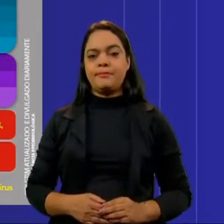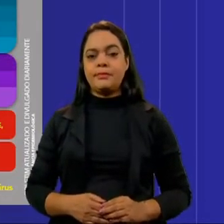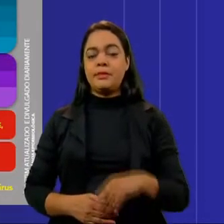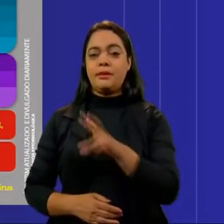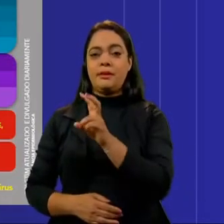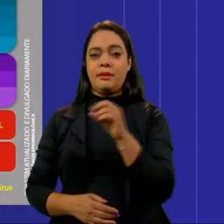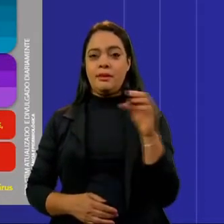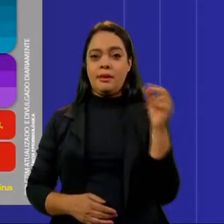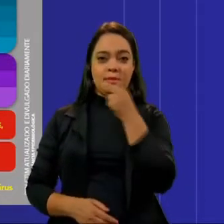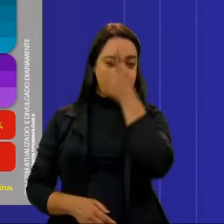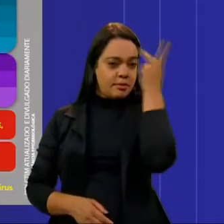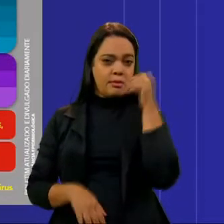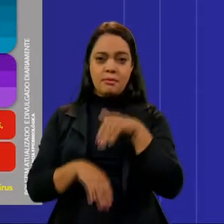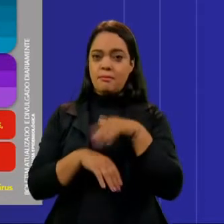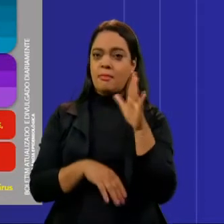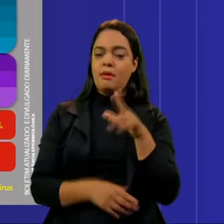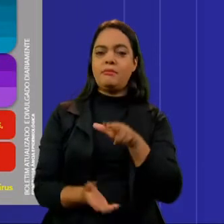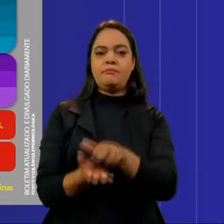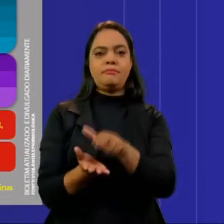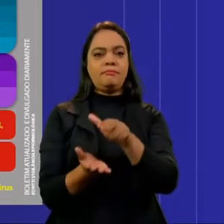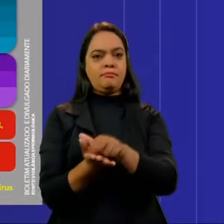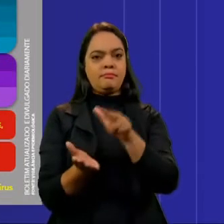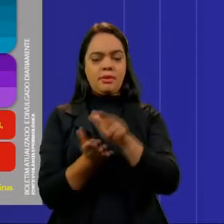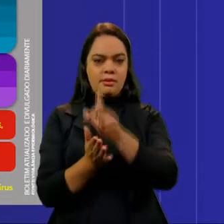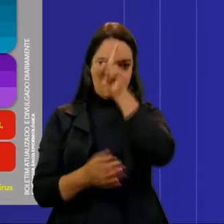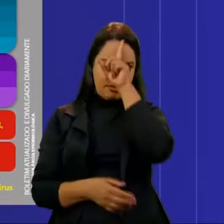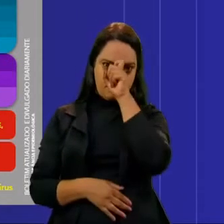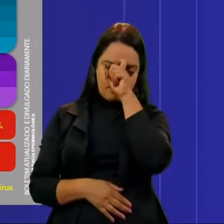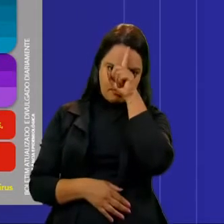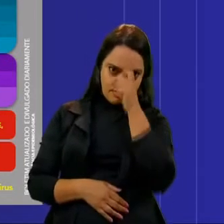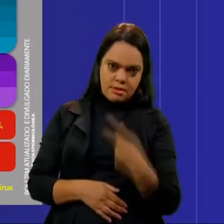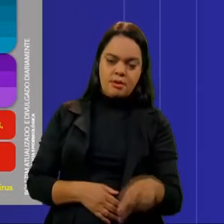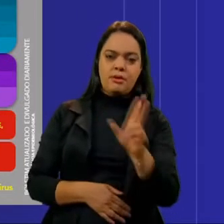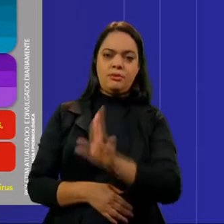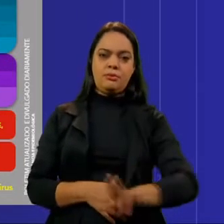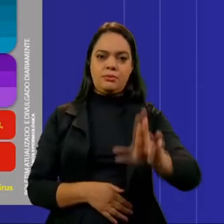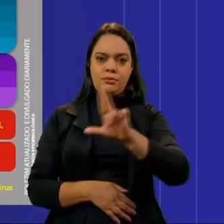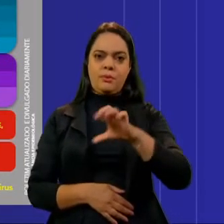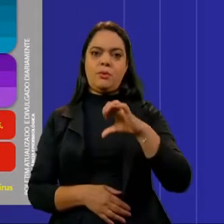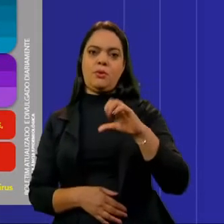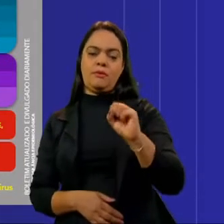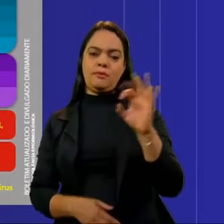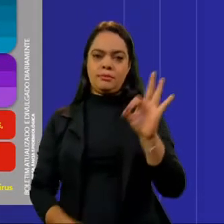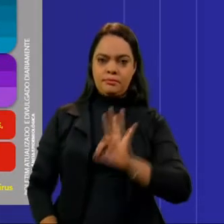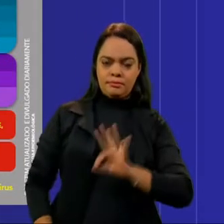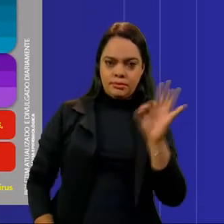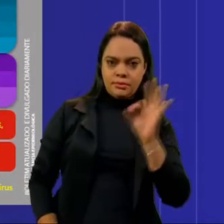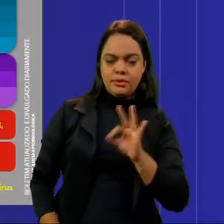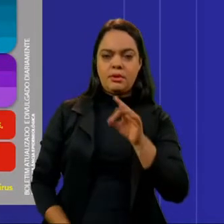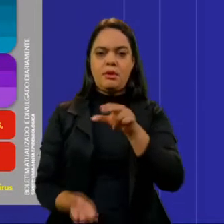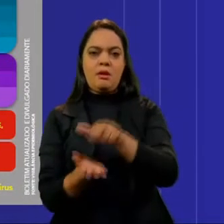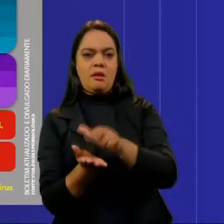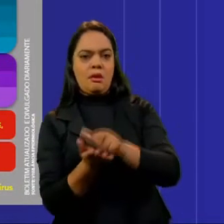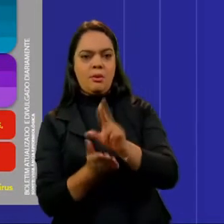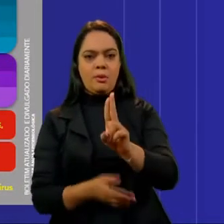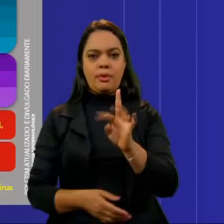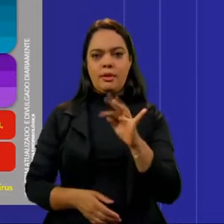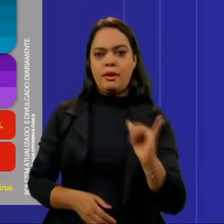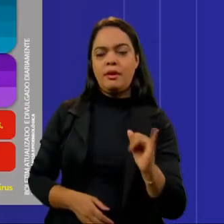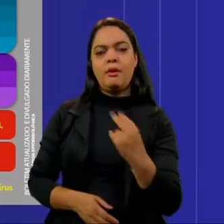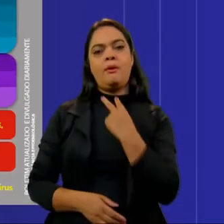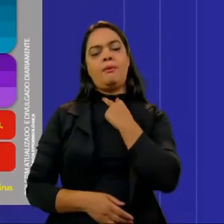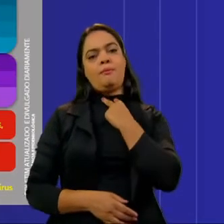500 pacientes estão internados nos hospitais de Uberlândia. 98% dos leitos de UTI estão